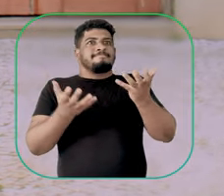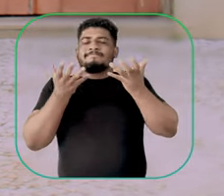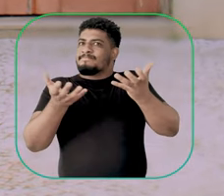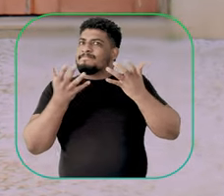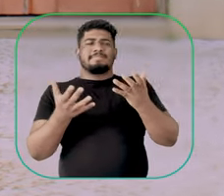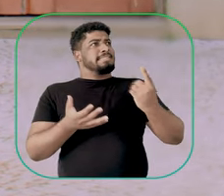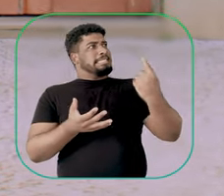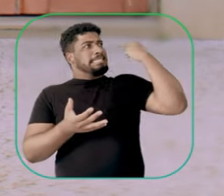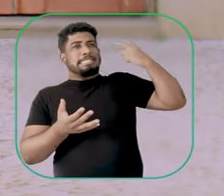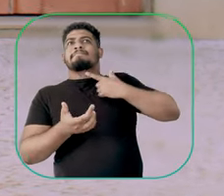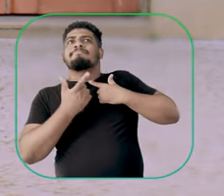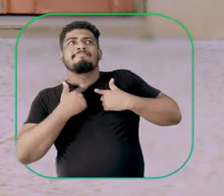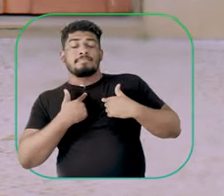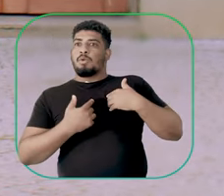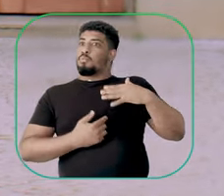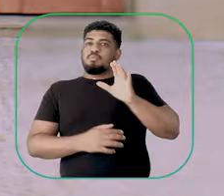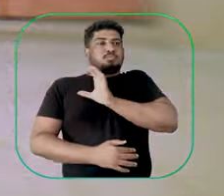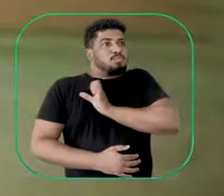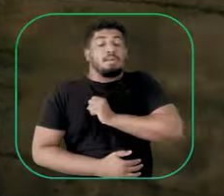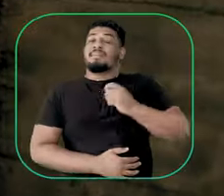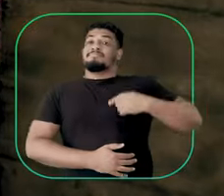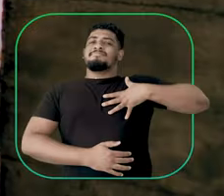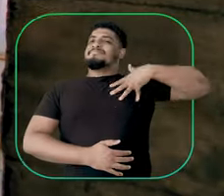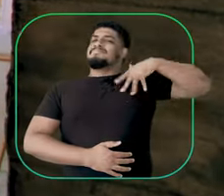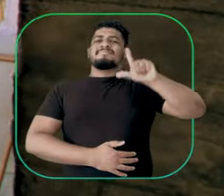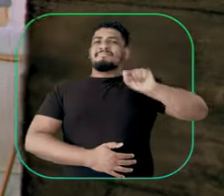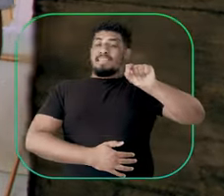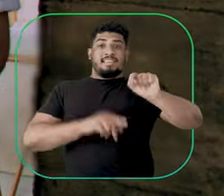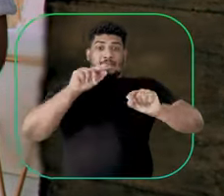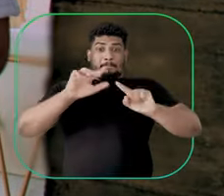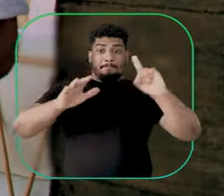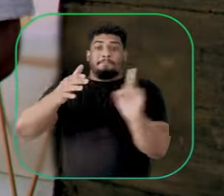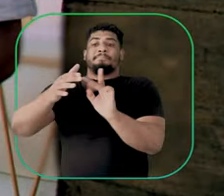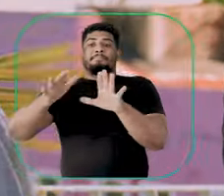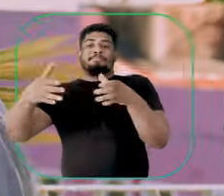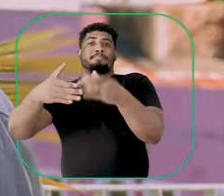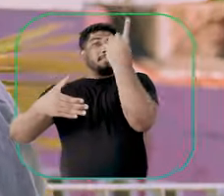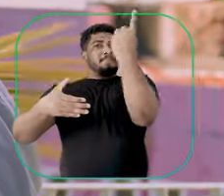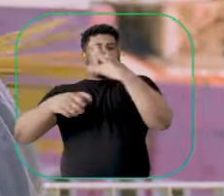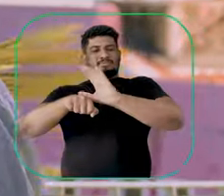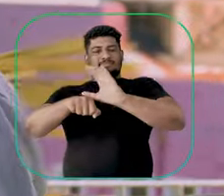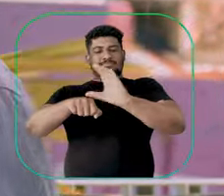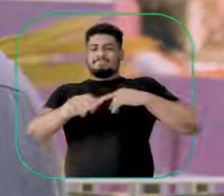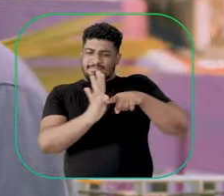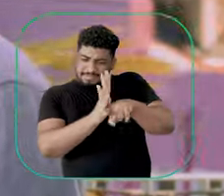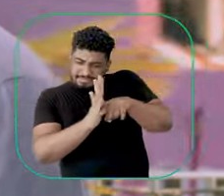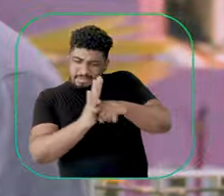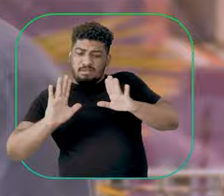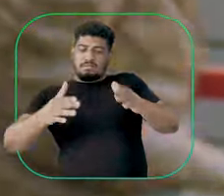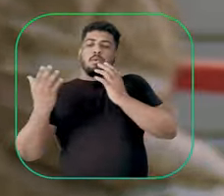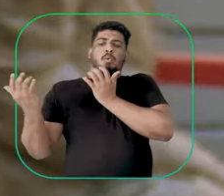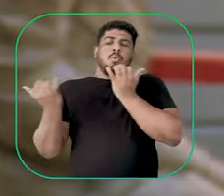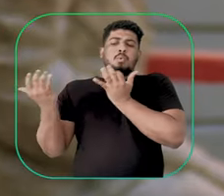sempre busquei e eu adorei. E ainda tive o privilégio de ser da primeira turma do curso e fiz uma pesquisa voltada para